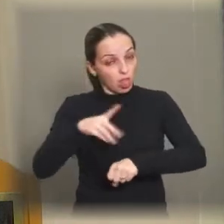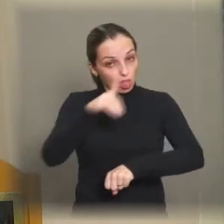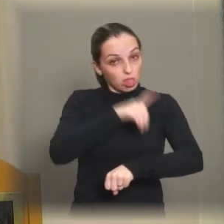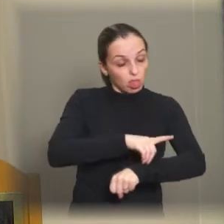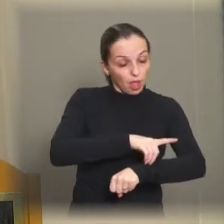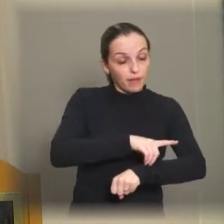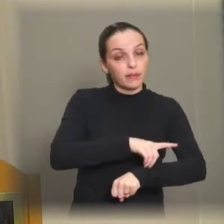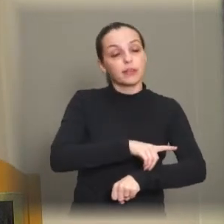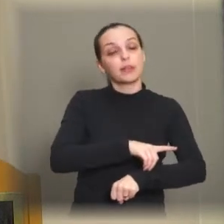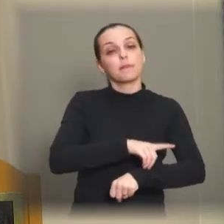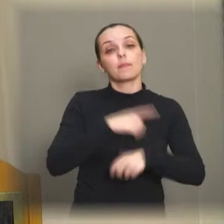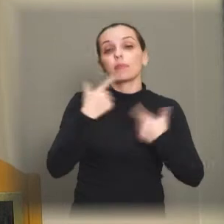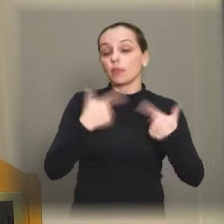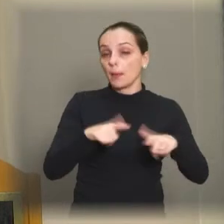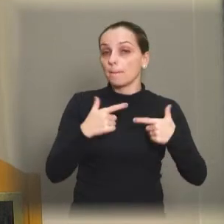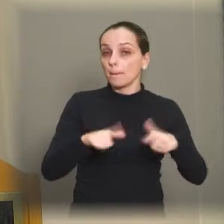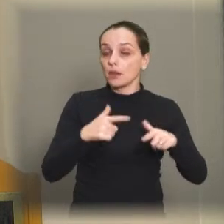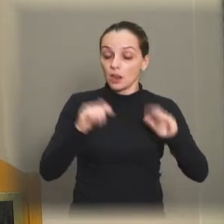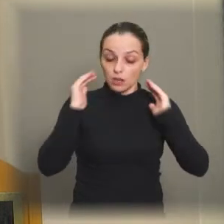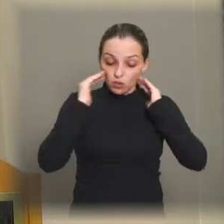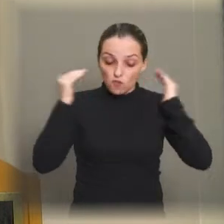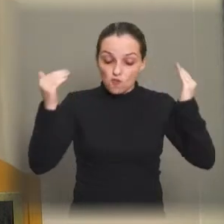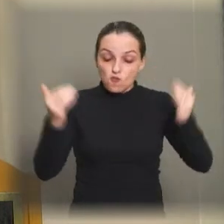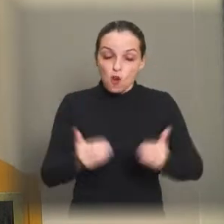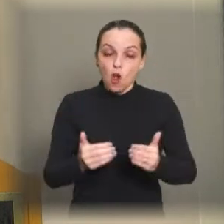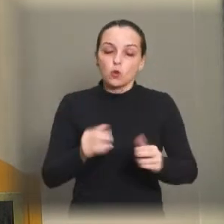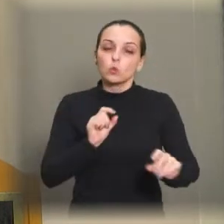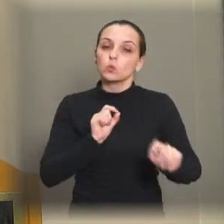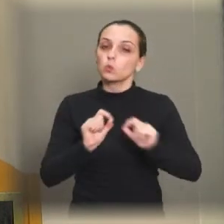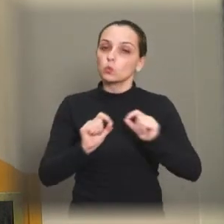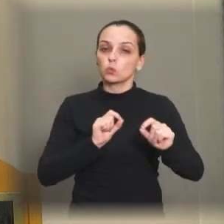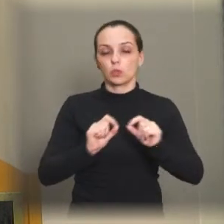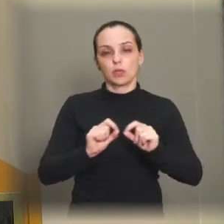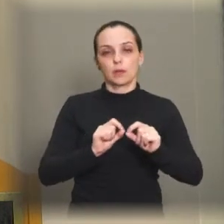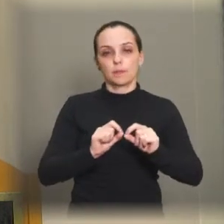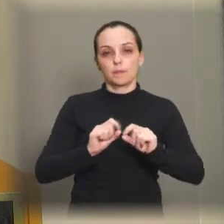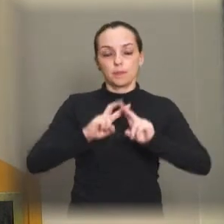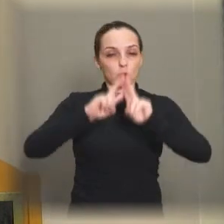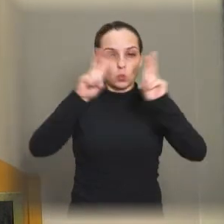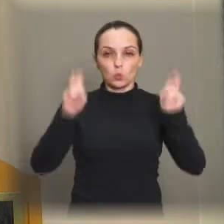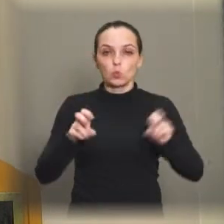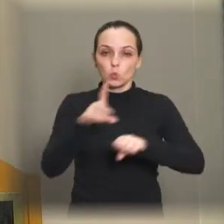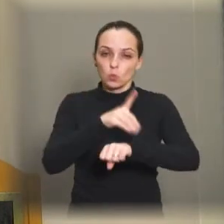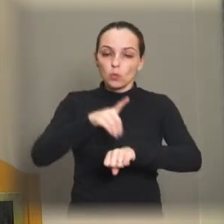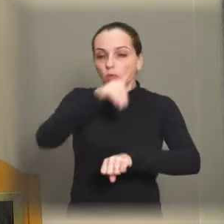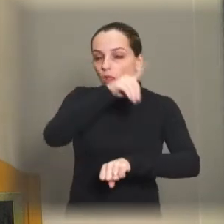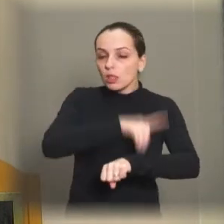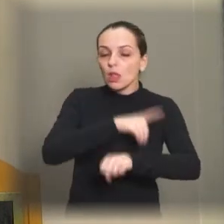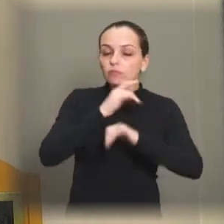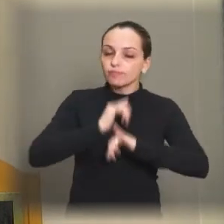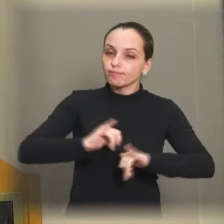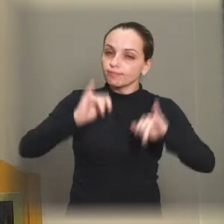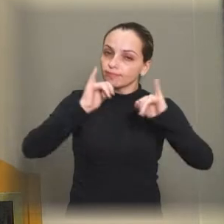aí nessa frente para avançarmos aí em relação a essa campanha.